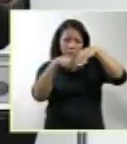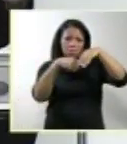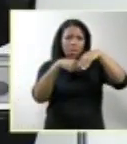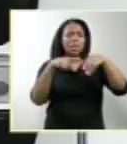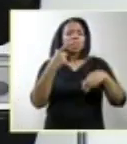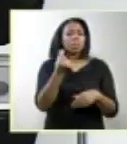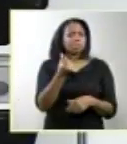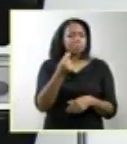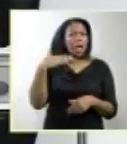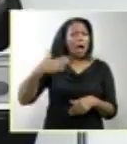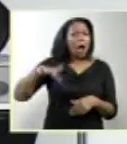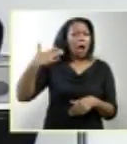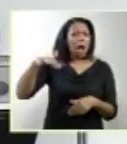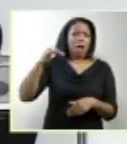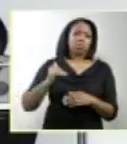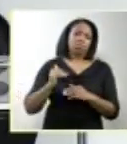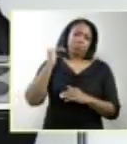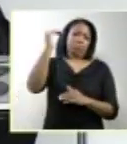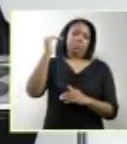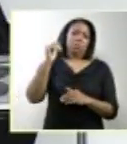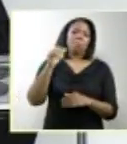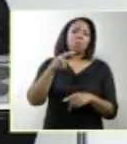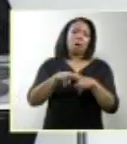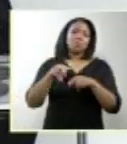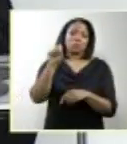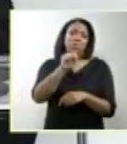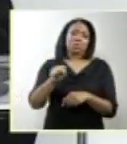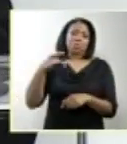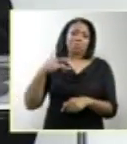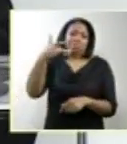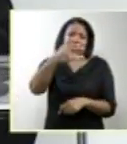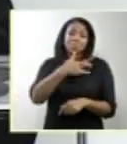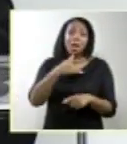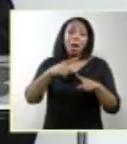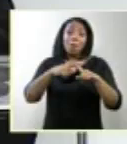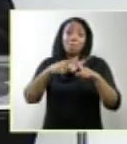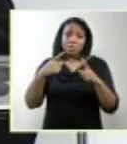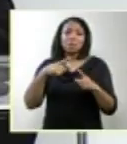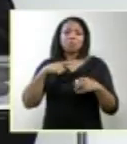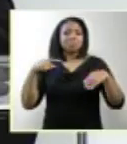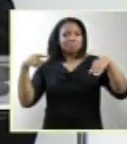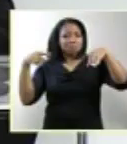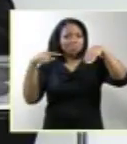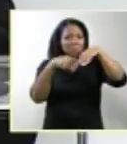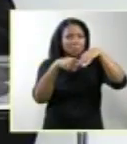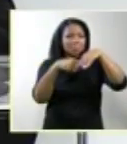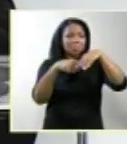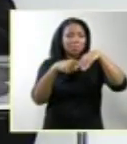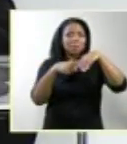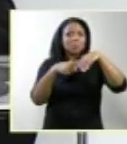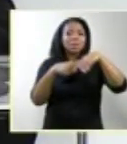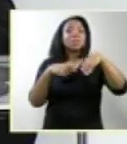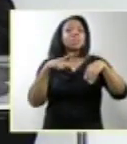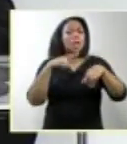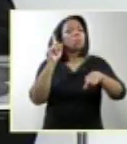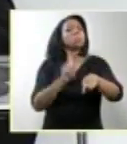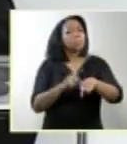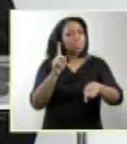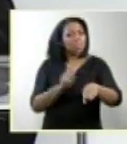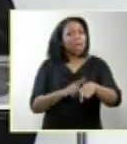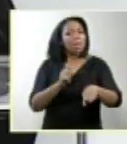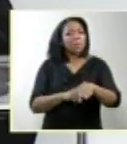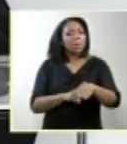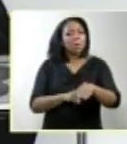custo, inicialmente, para o sistema de saúde, mas é um aparelho que tem uma sobrevida de sobrevida. Tem um tempo útil